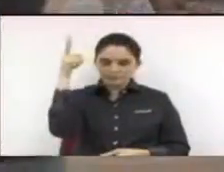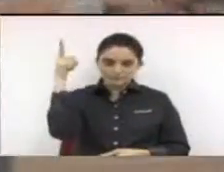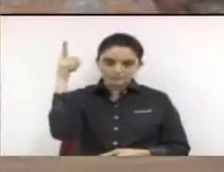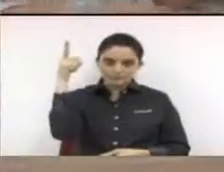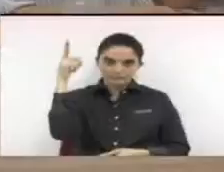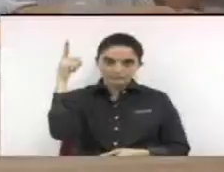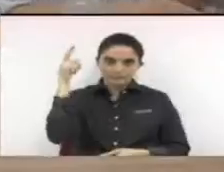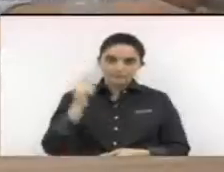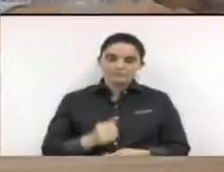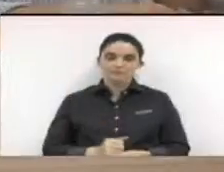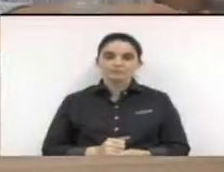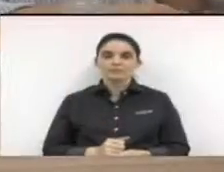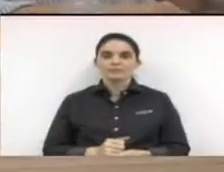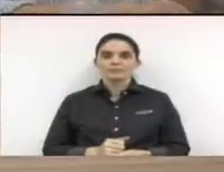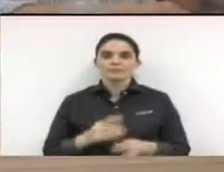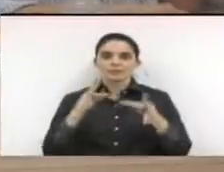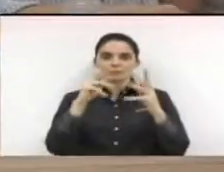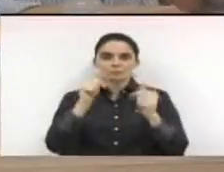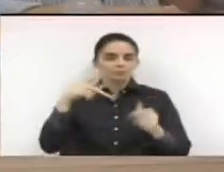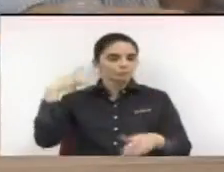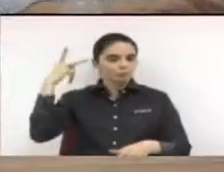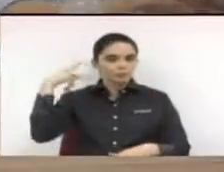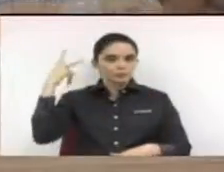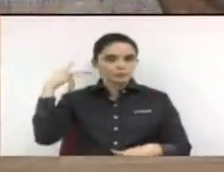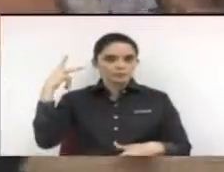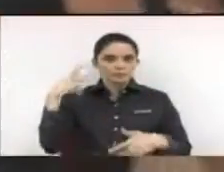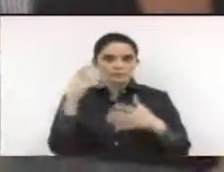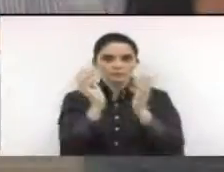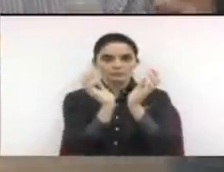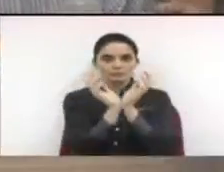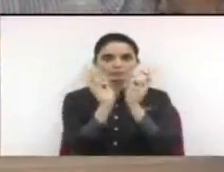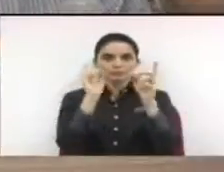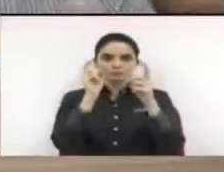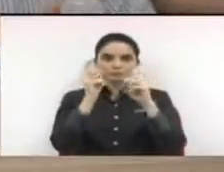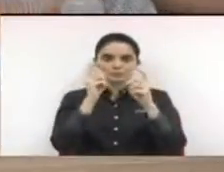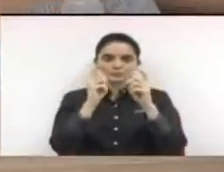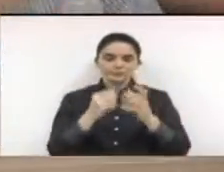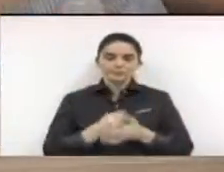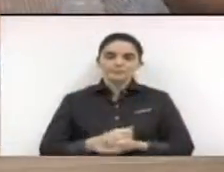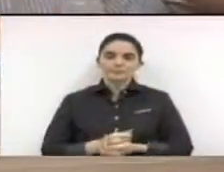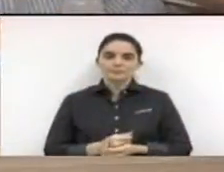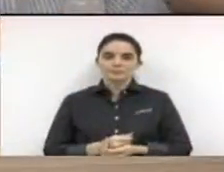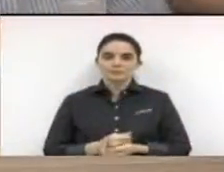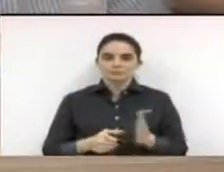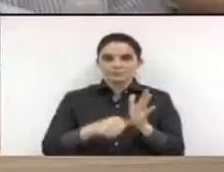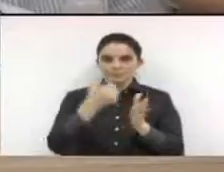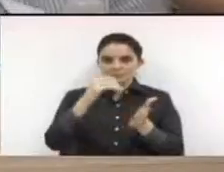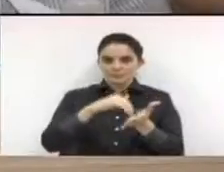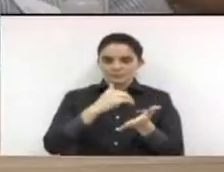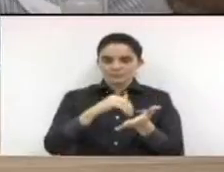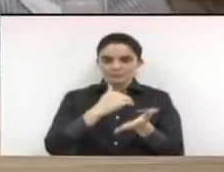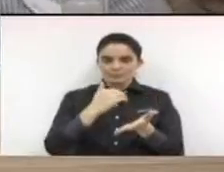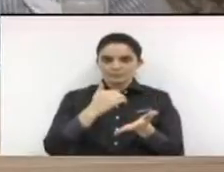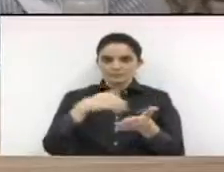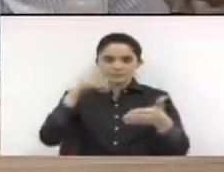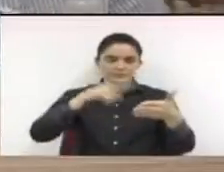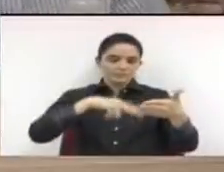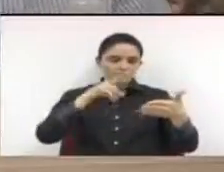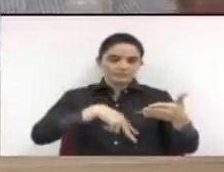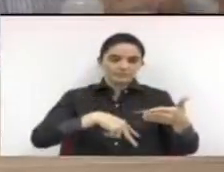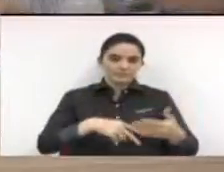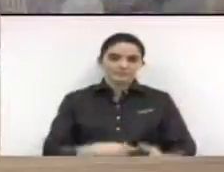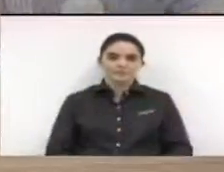completando o quadro, assim então, de todos os vereadores presentes no plenário. Ao primeiro secretário, para leitura da matéria.